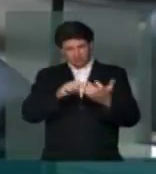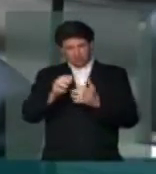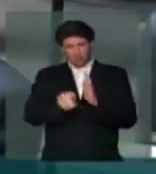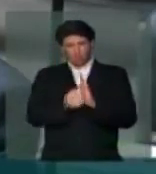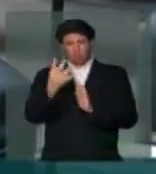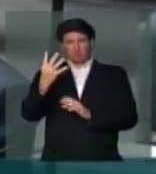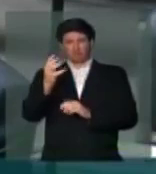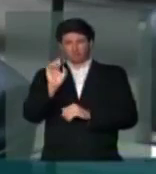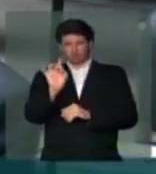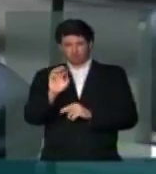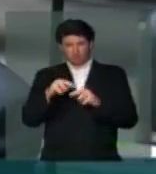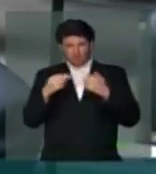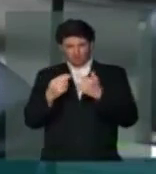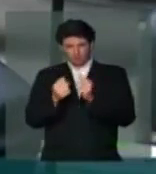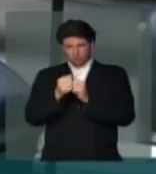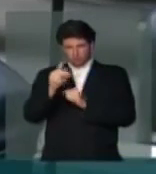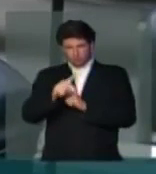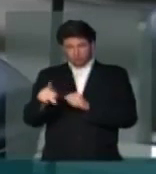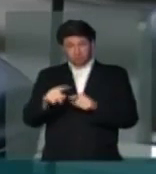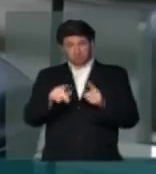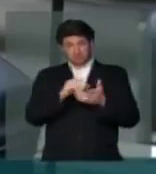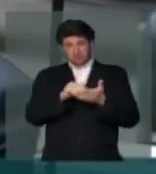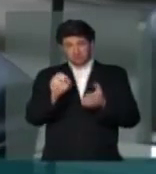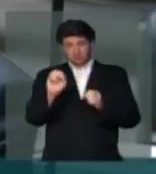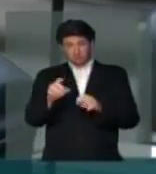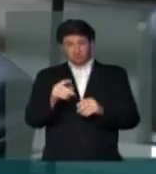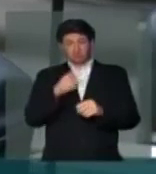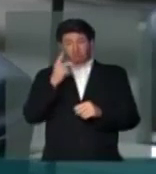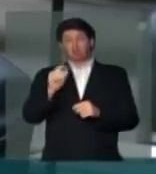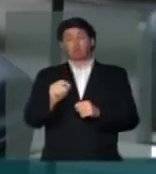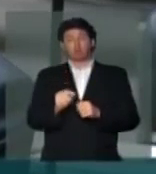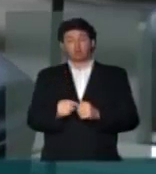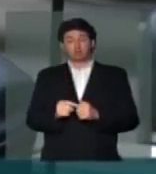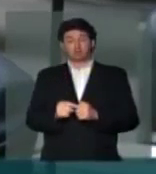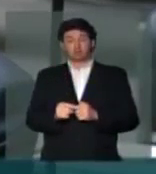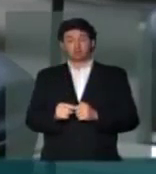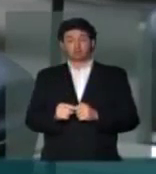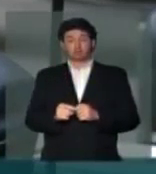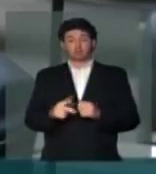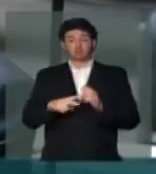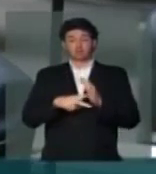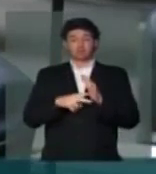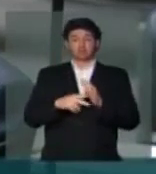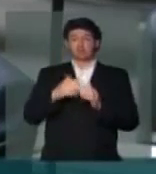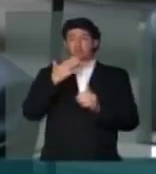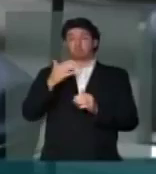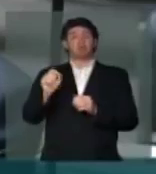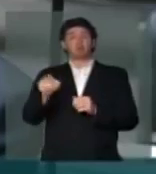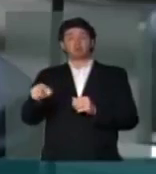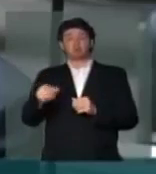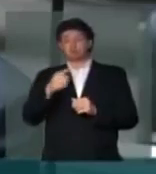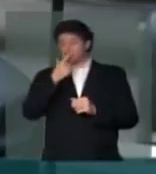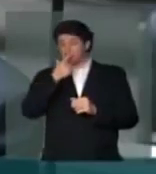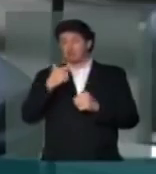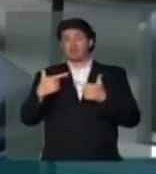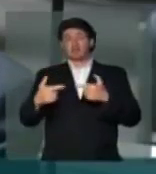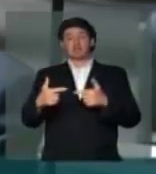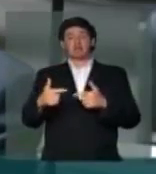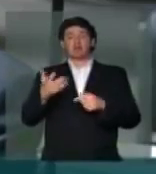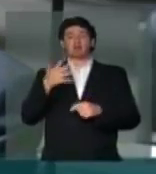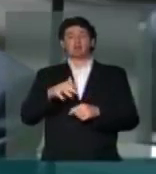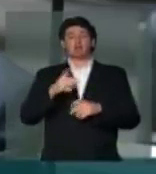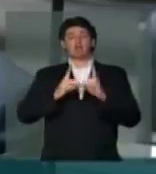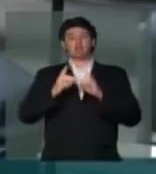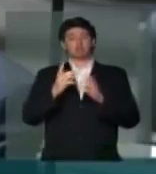com a entidade dos professores E o secretário da educação veio falar que o sindicato prefere a batalha ao diálogo